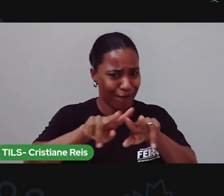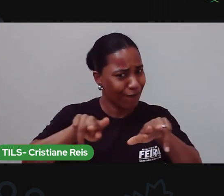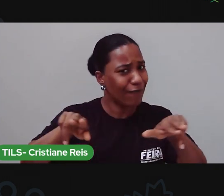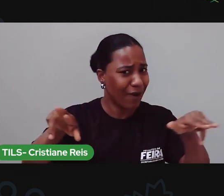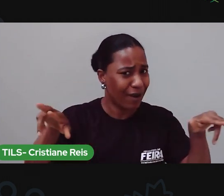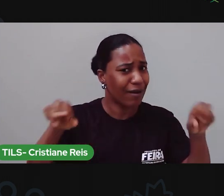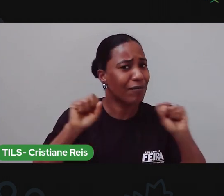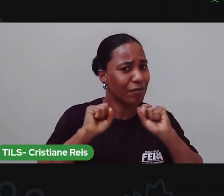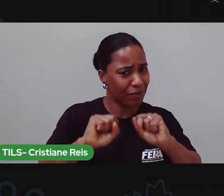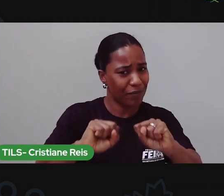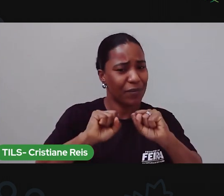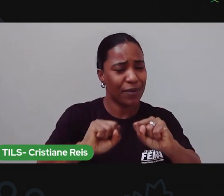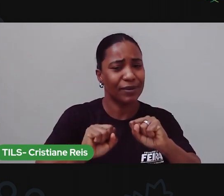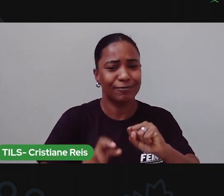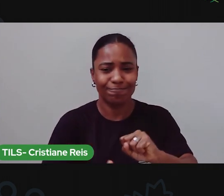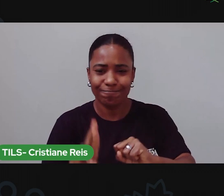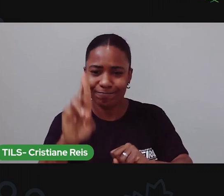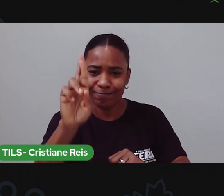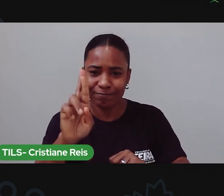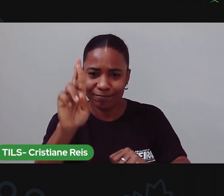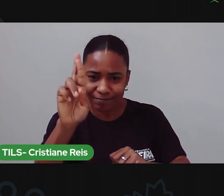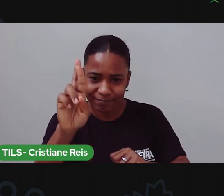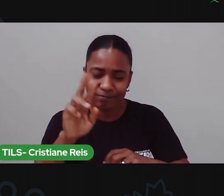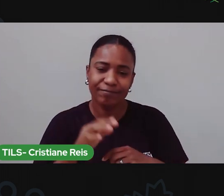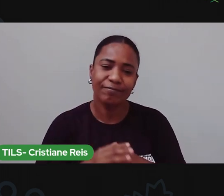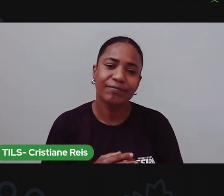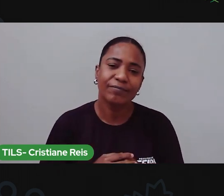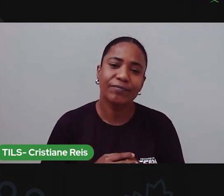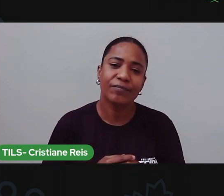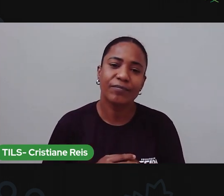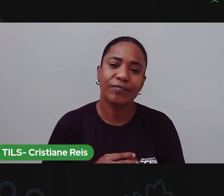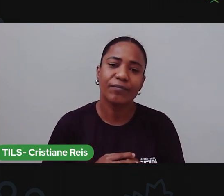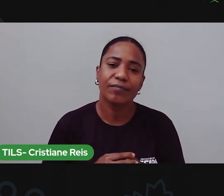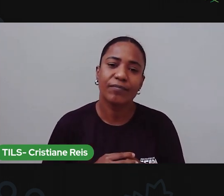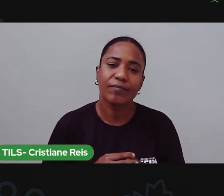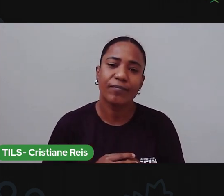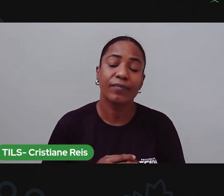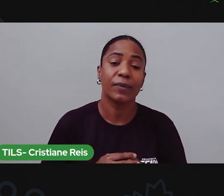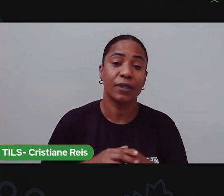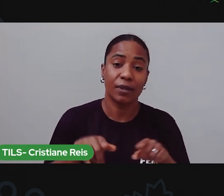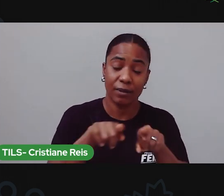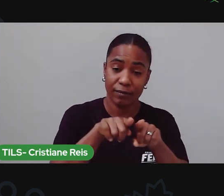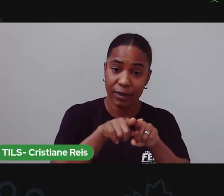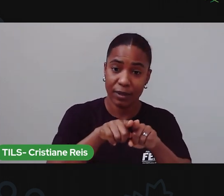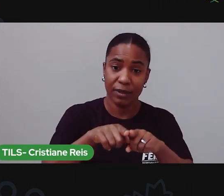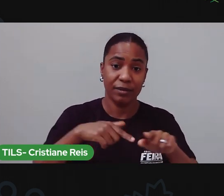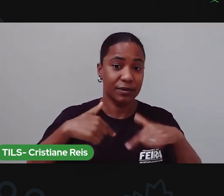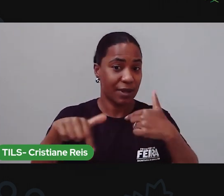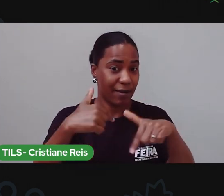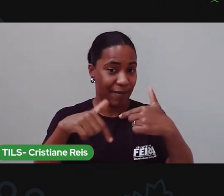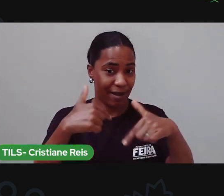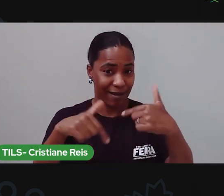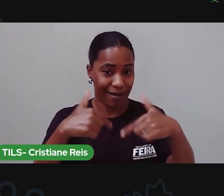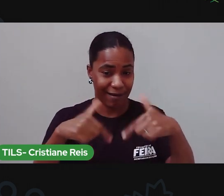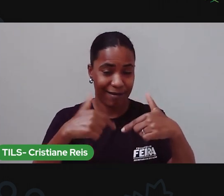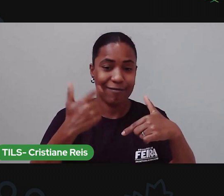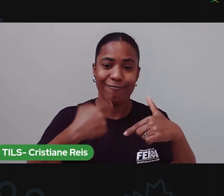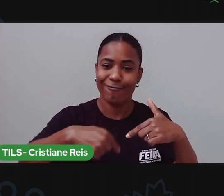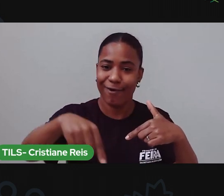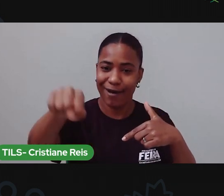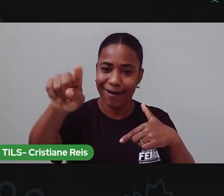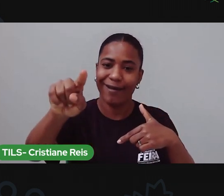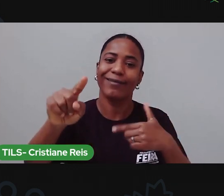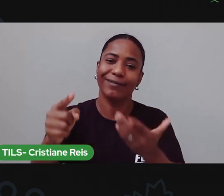Essas podem ser responsabilidades. Como? Ir trabalhar, né? Para levar dinheiro para